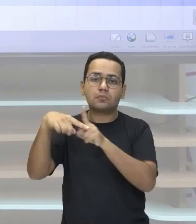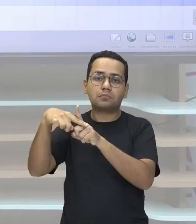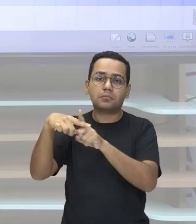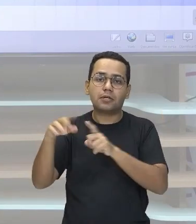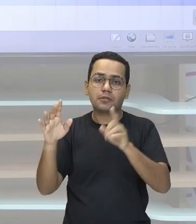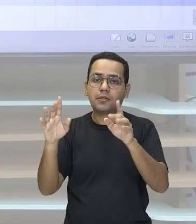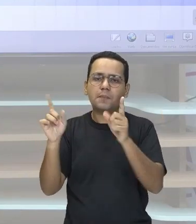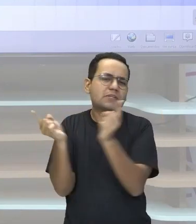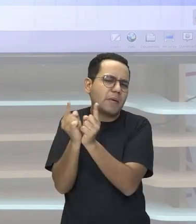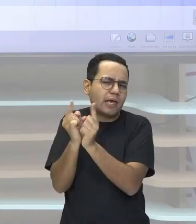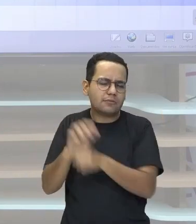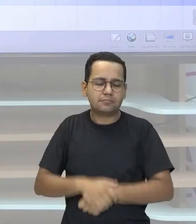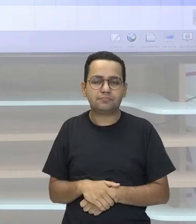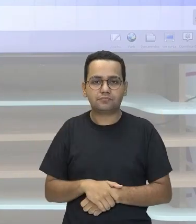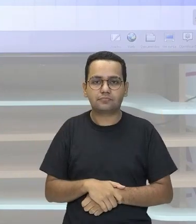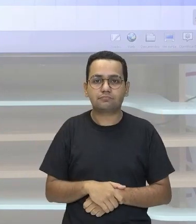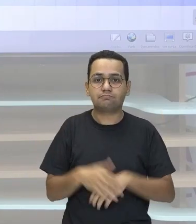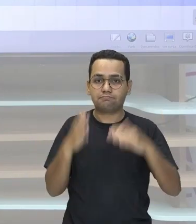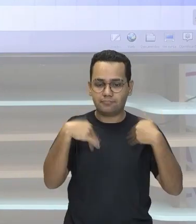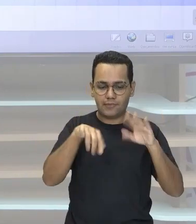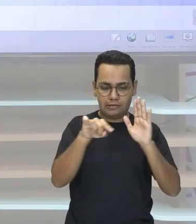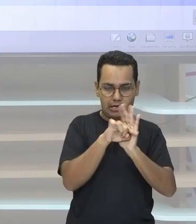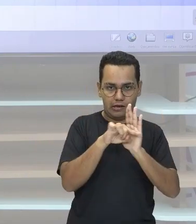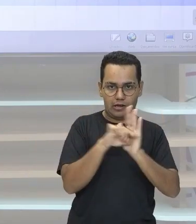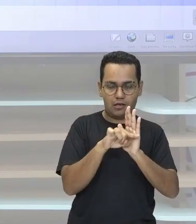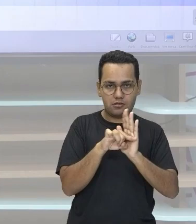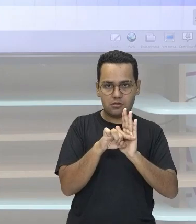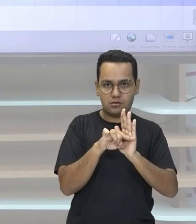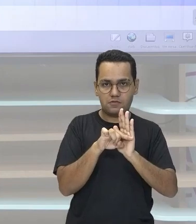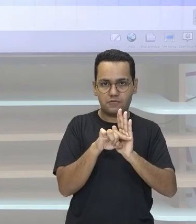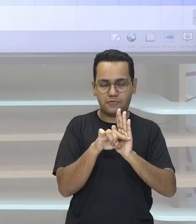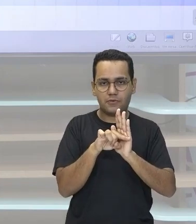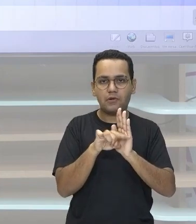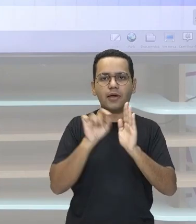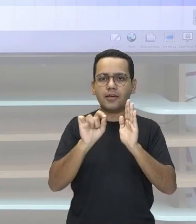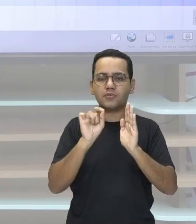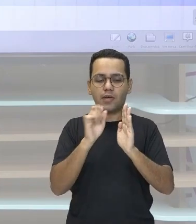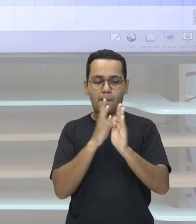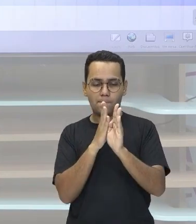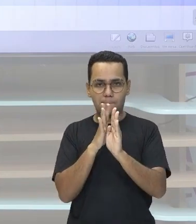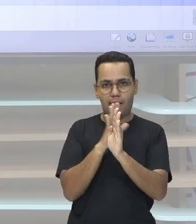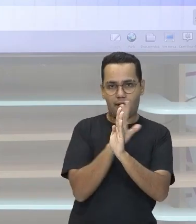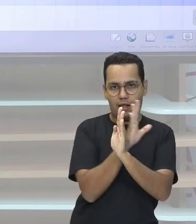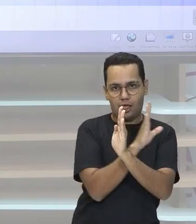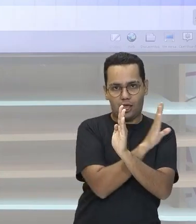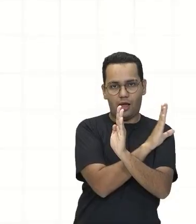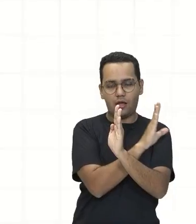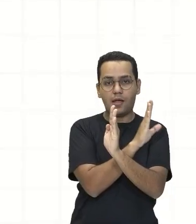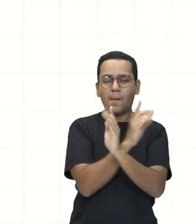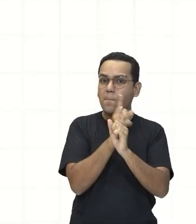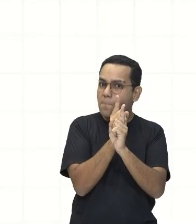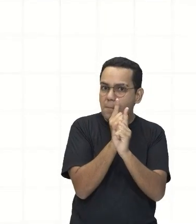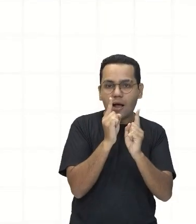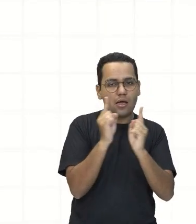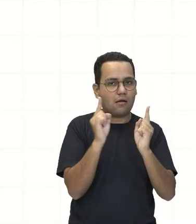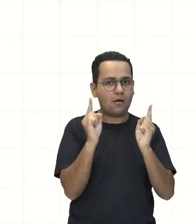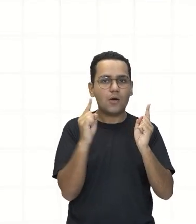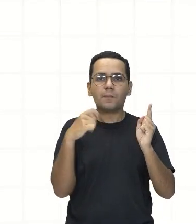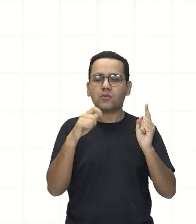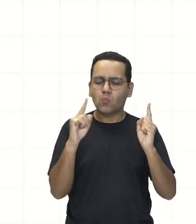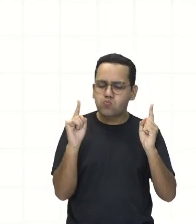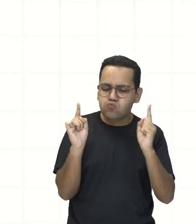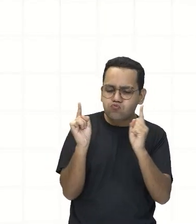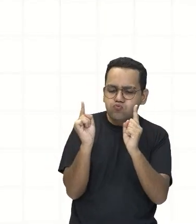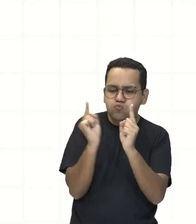extremamente pequeno E você está escrevendo de forma compacta Me segue Então, vem comigo, olha só